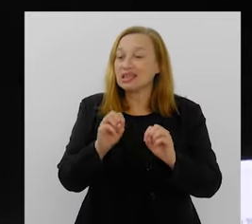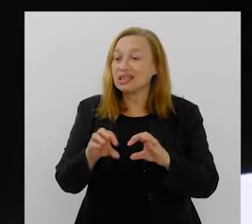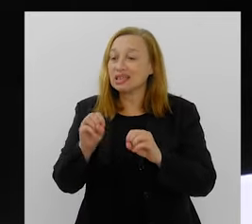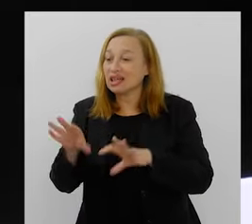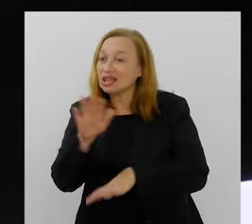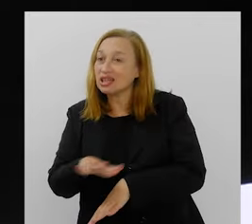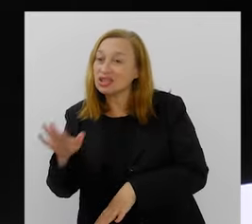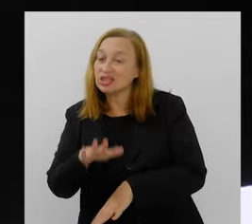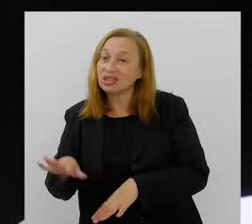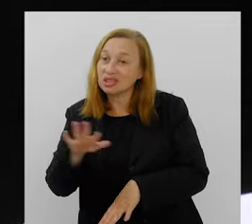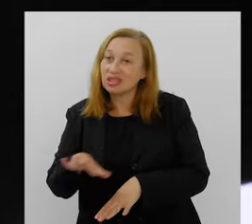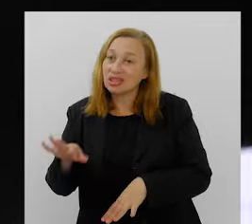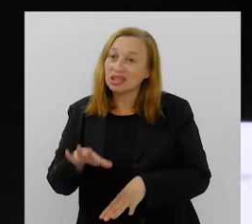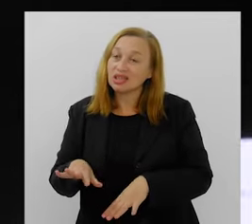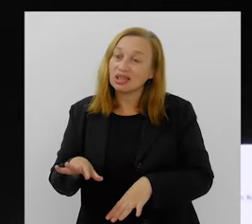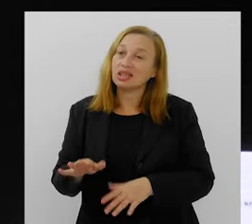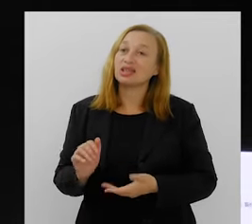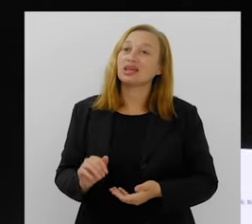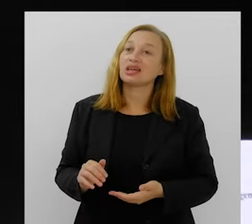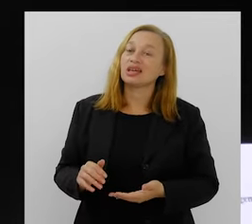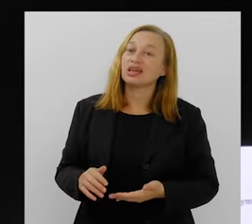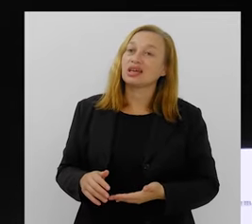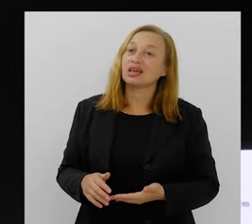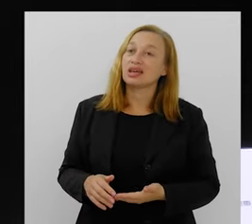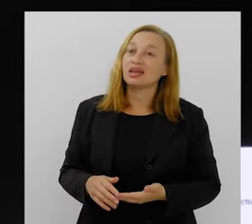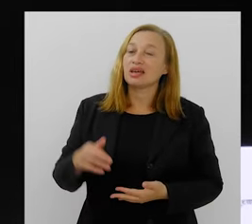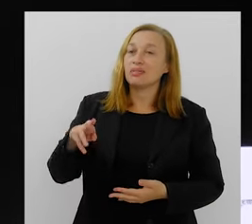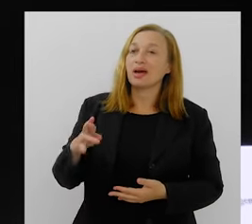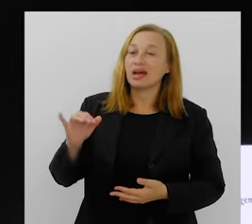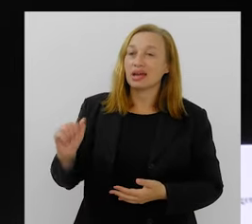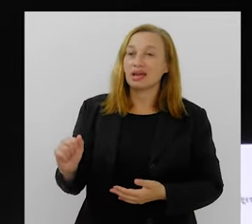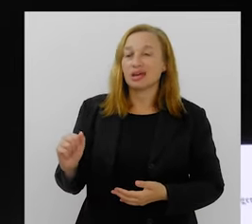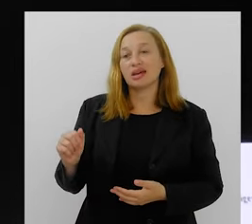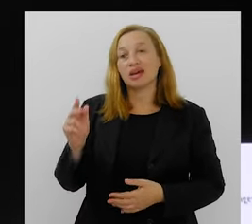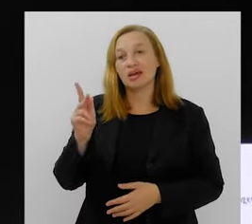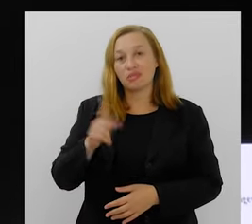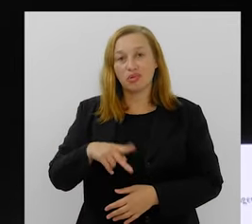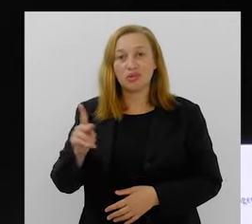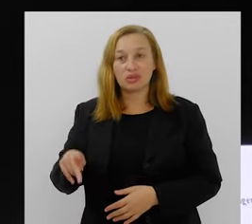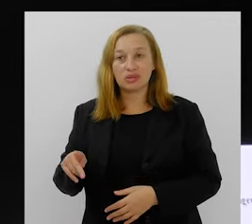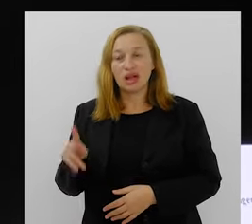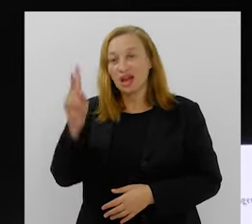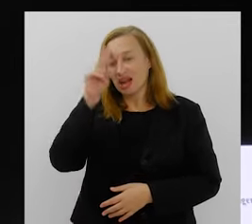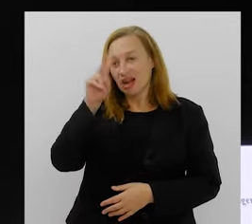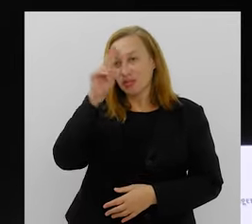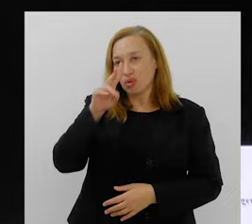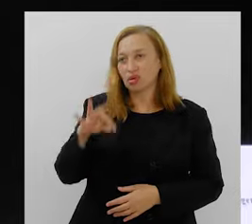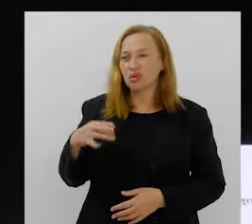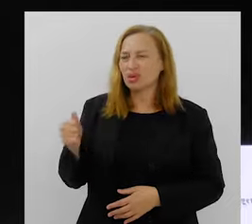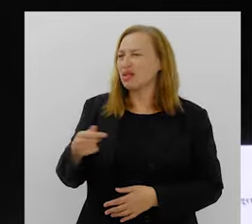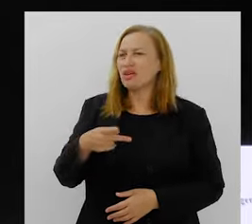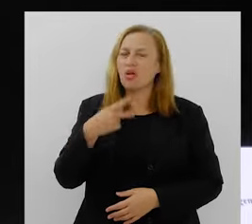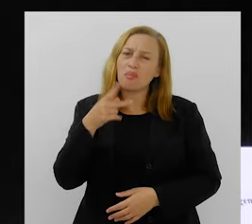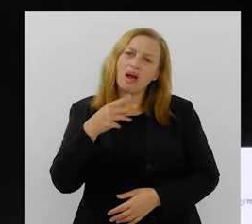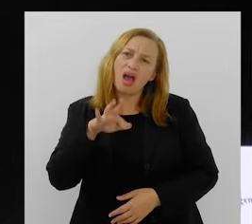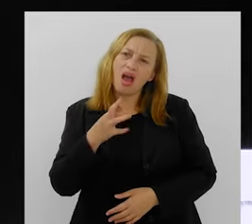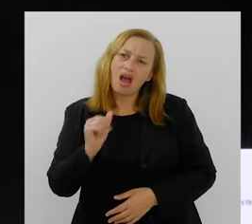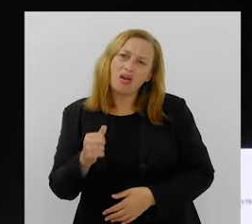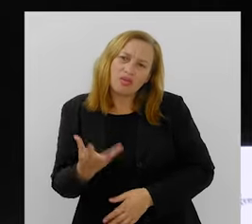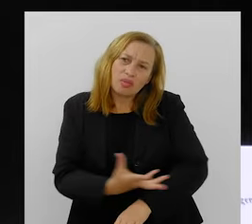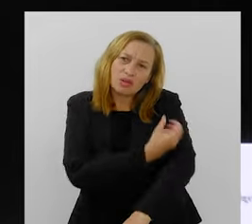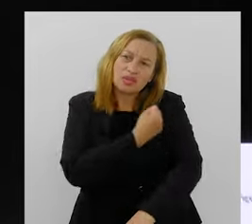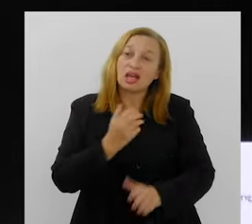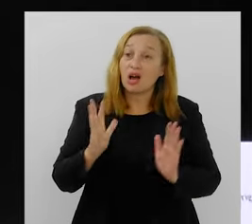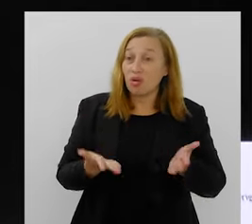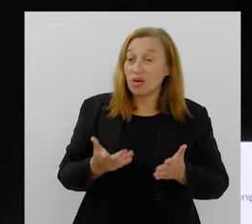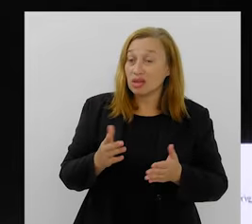ensinando eles, e aí, ela resgata a professora, né? Que Maria Augusta é professora. E aí, ela me ligou e falou, Mário, eu fiquei tão emocionada.